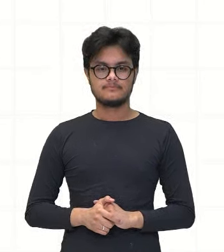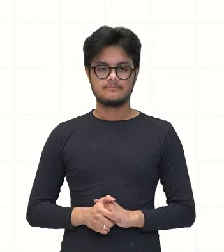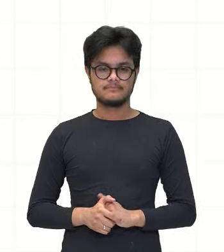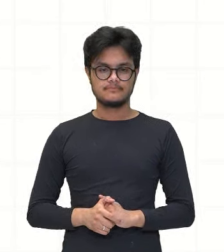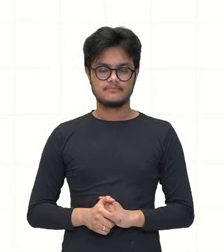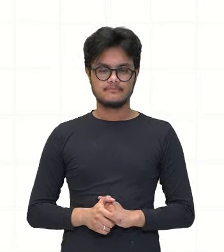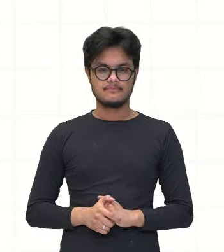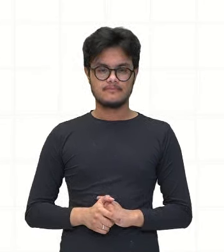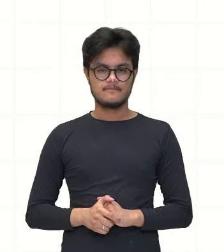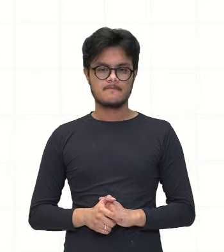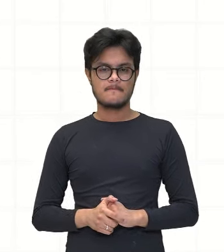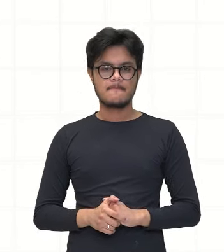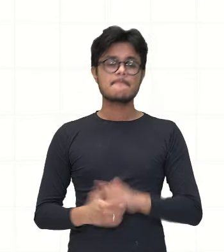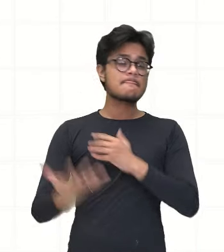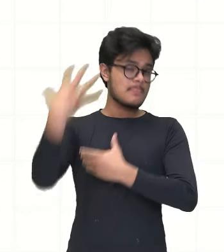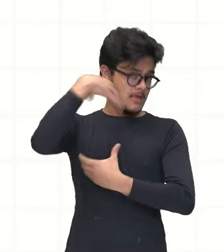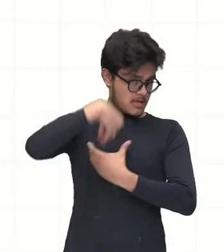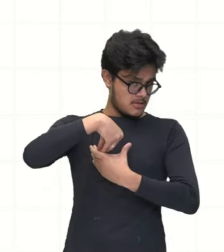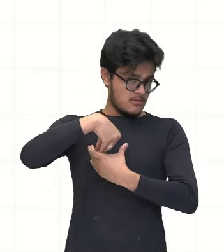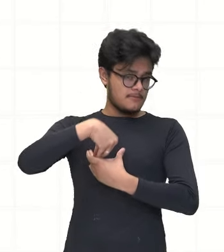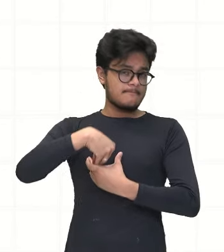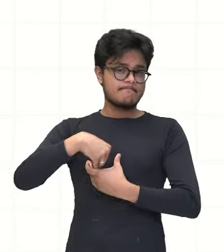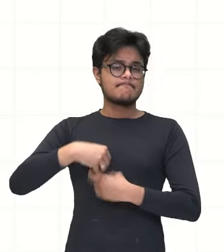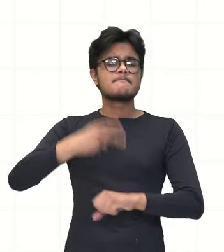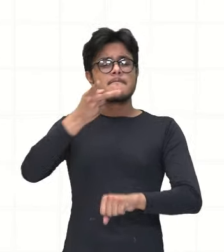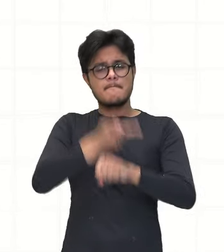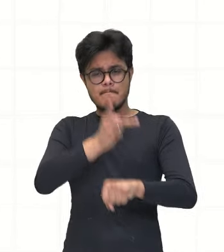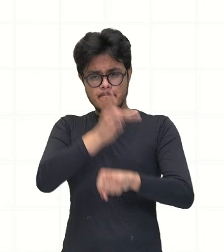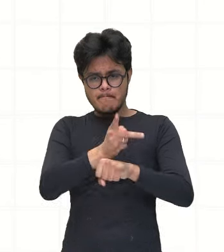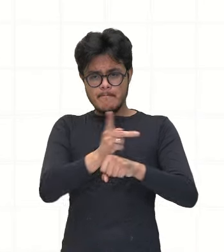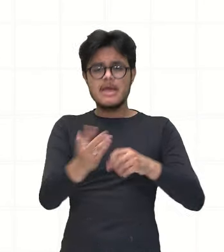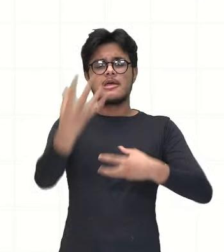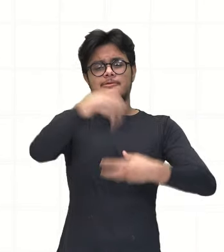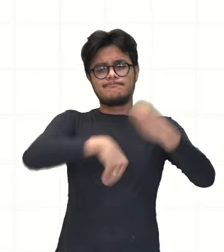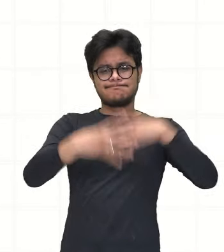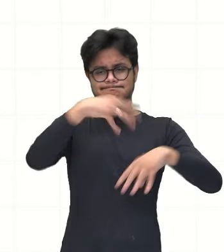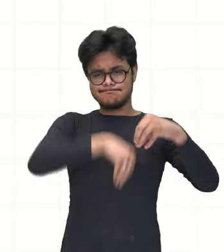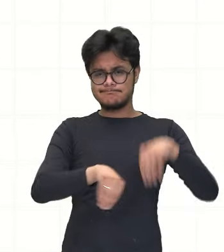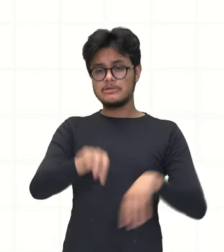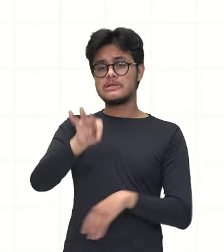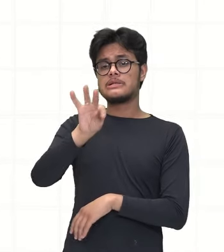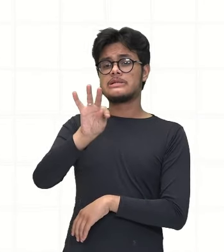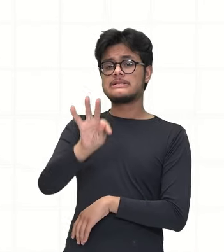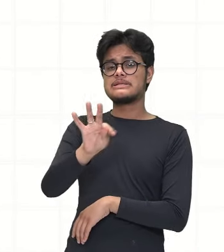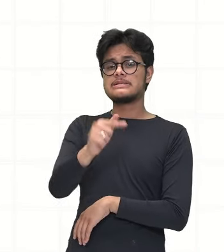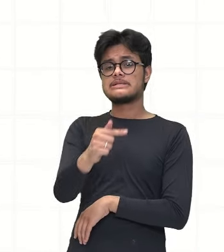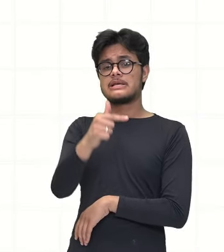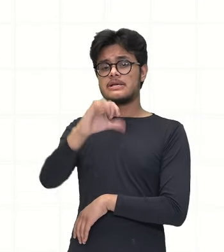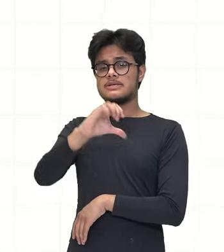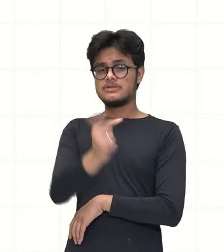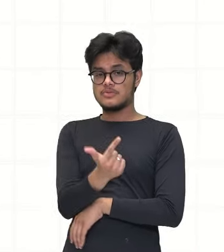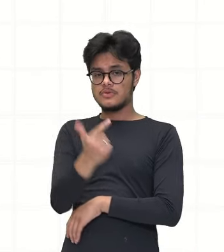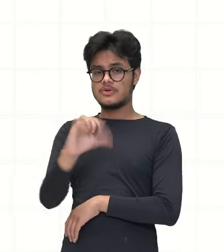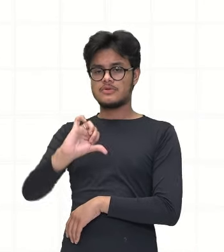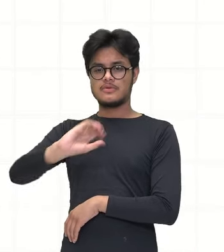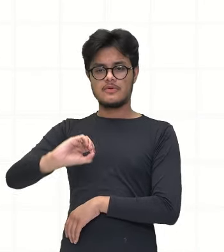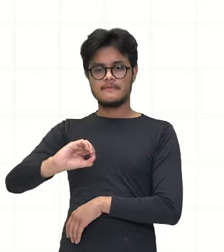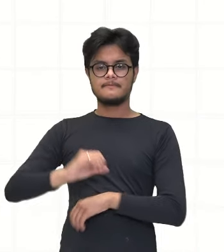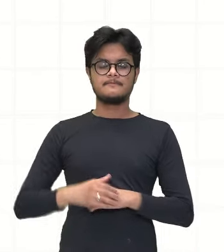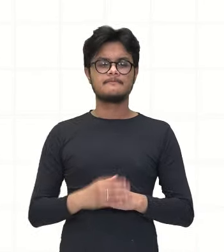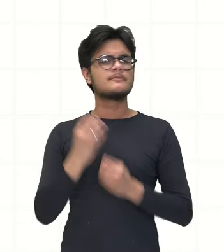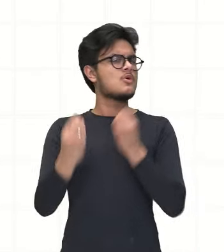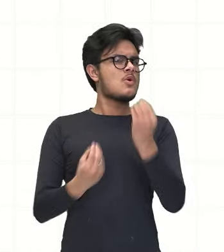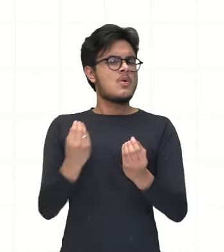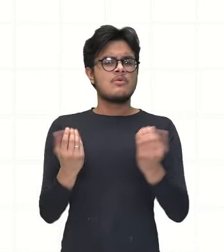também colocado 7.290 tijolos. Então, olha só como a gente vai trabalhar a